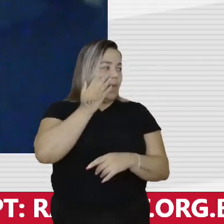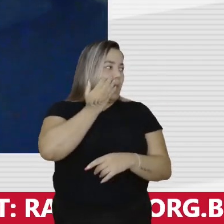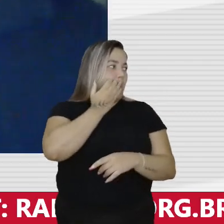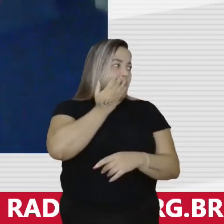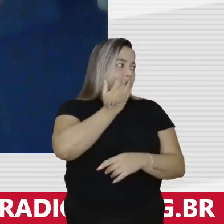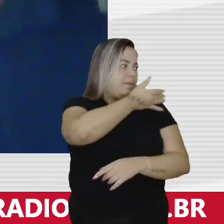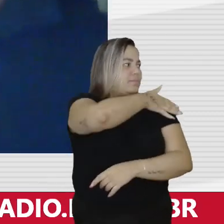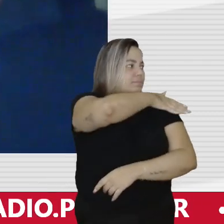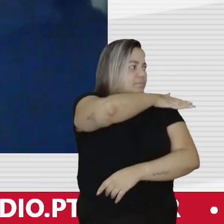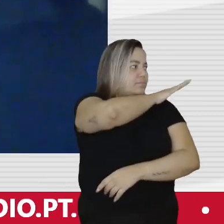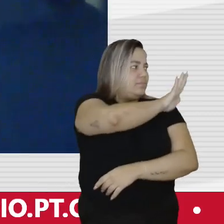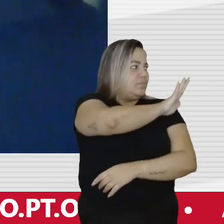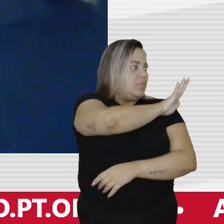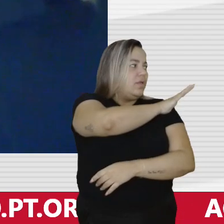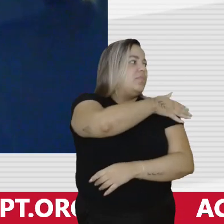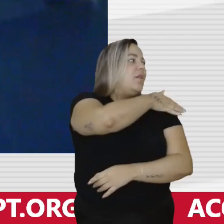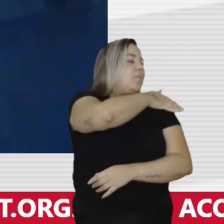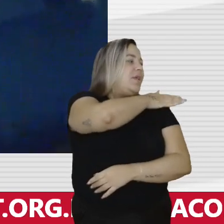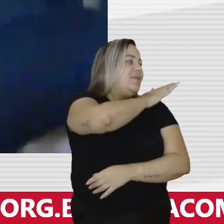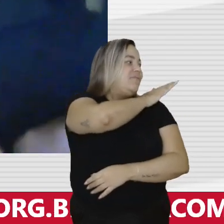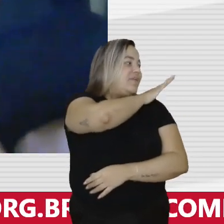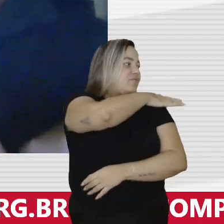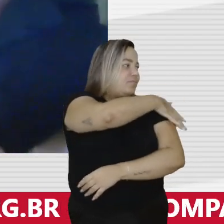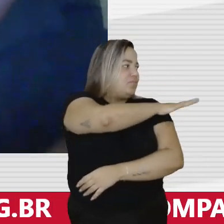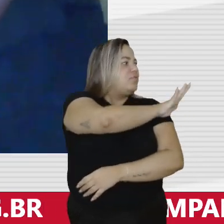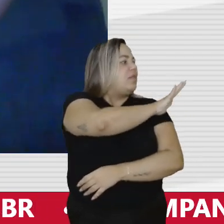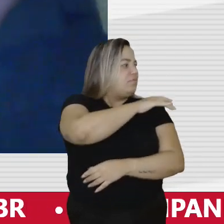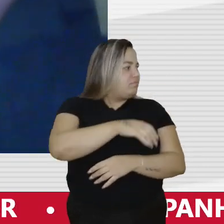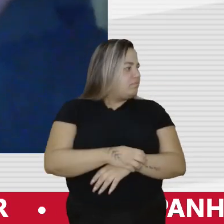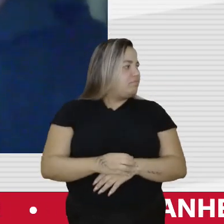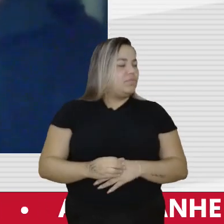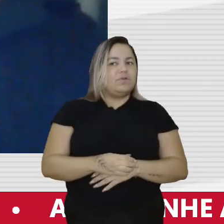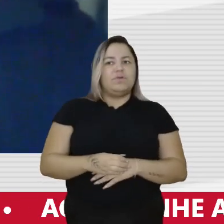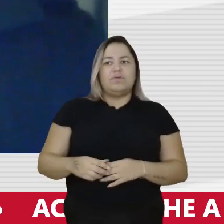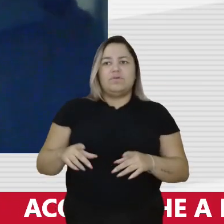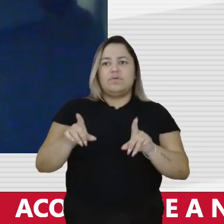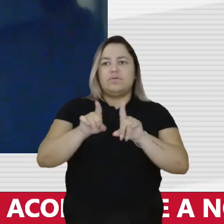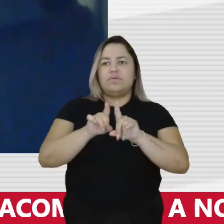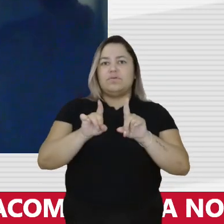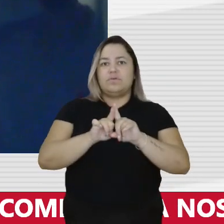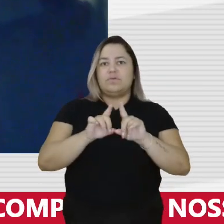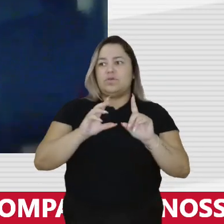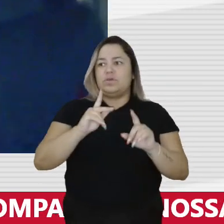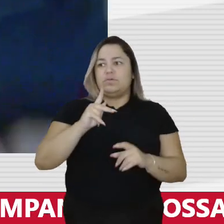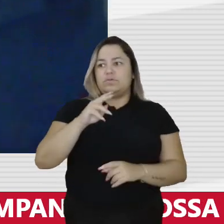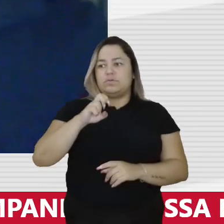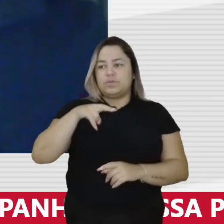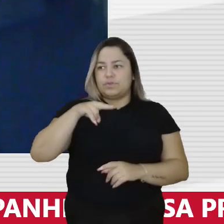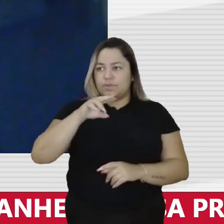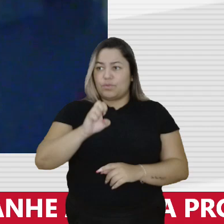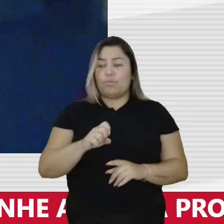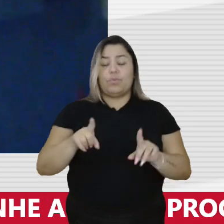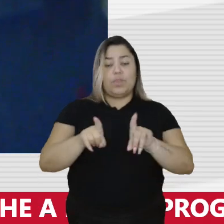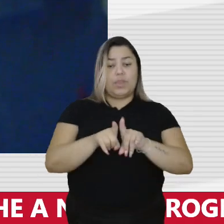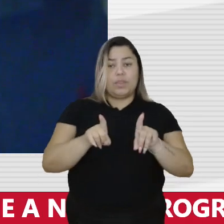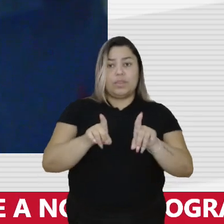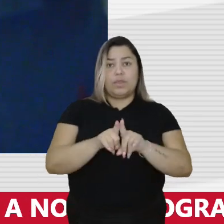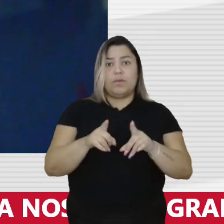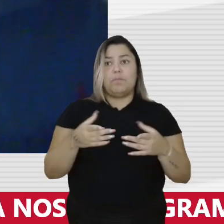E quando nós divulgamos esse material, nós colocamos em xeque isso. E neste momento,